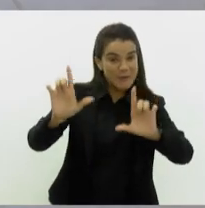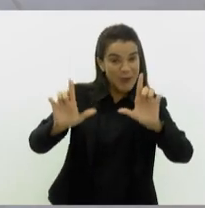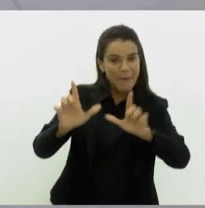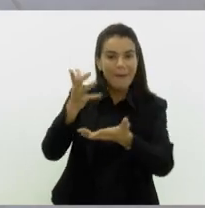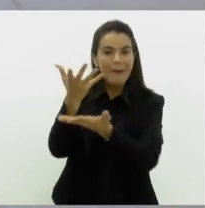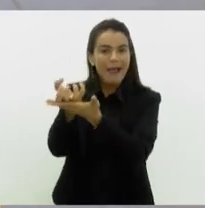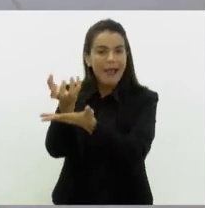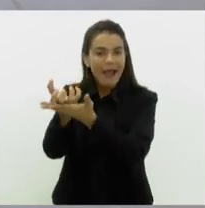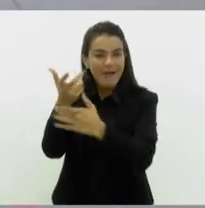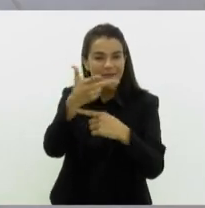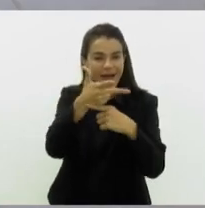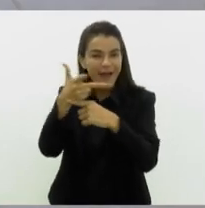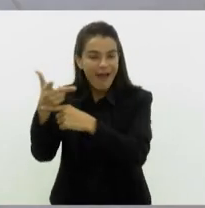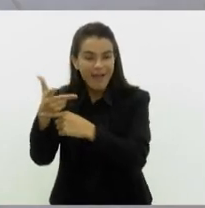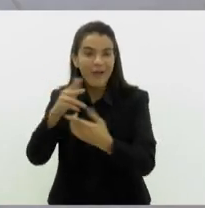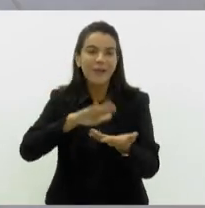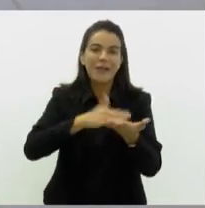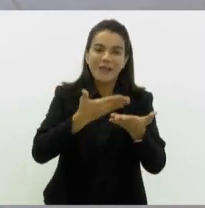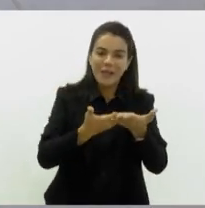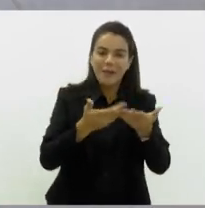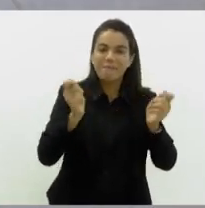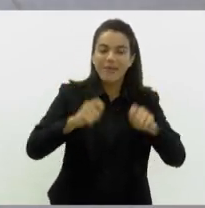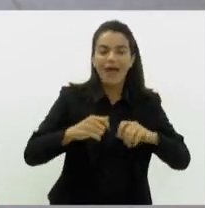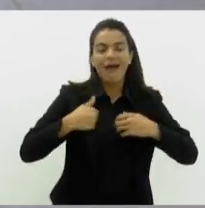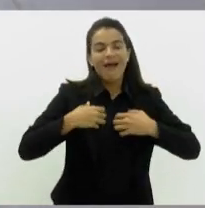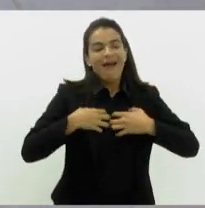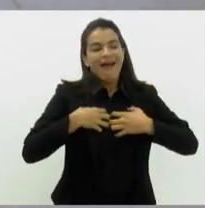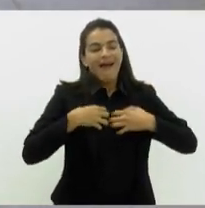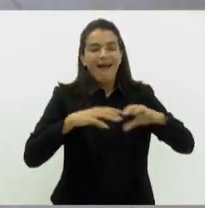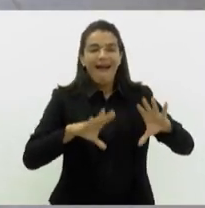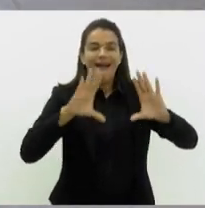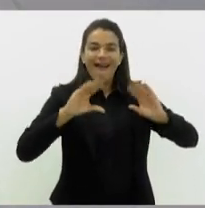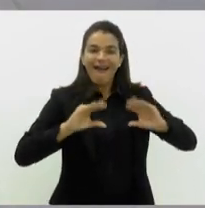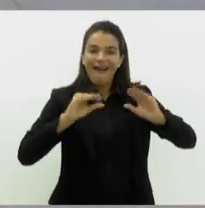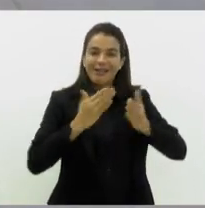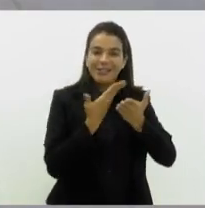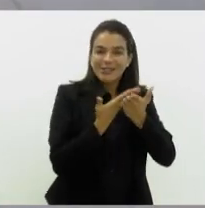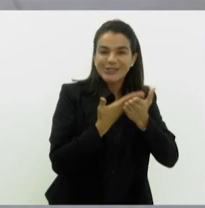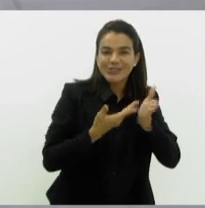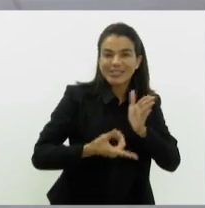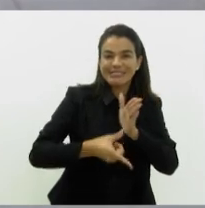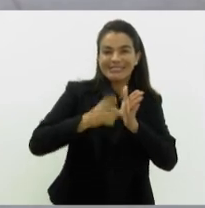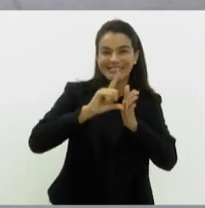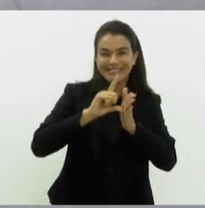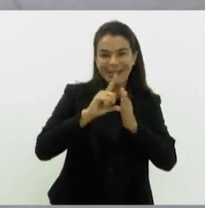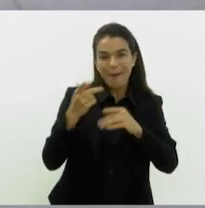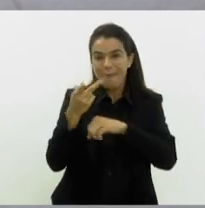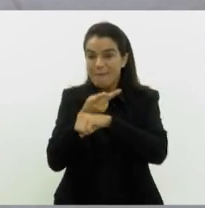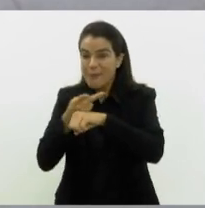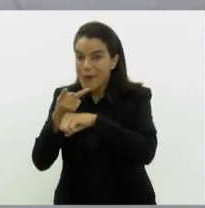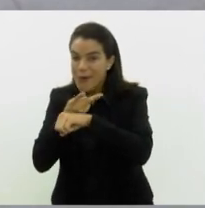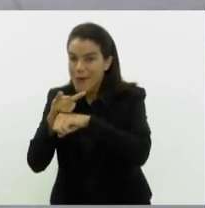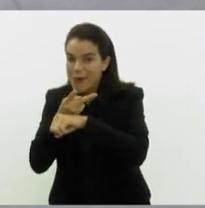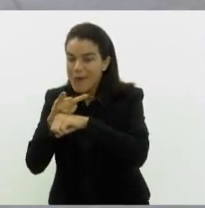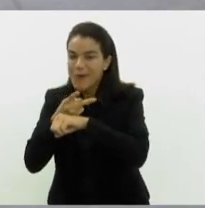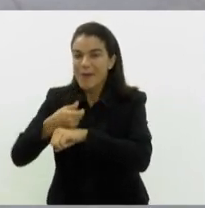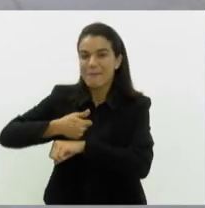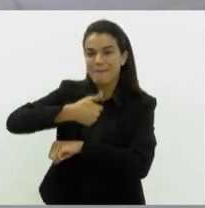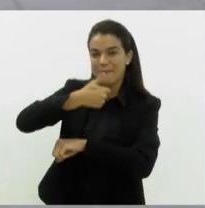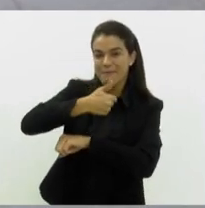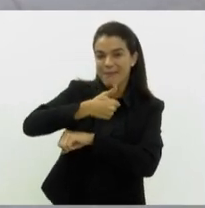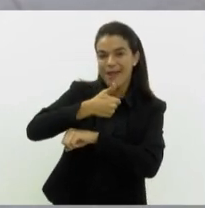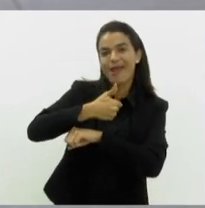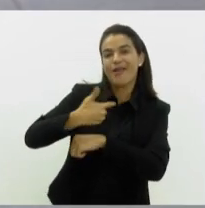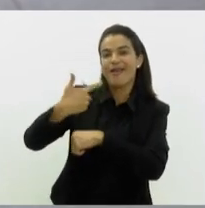gravados, os intérpretes podem se sentir mais confortáveis, podendo estudar, podendo buscar os sinais certos, para poder